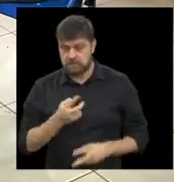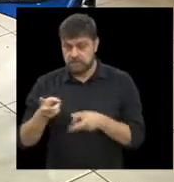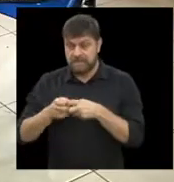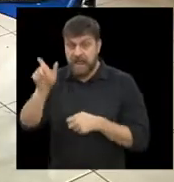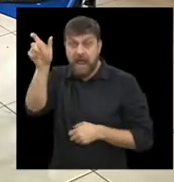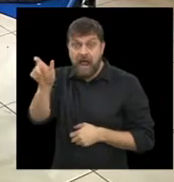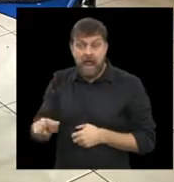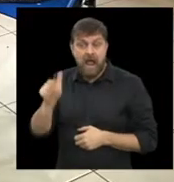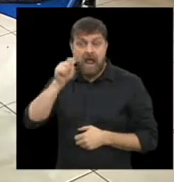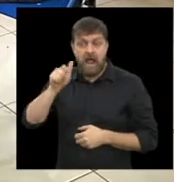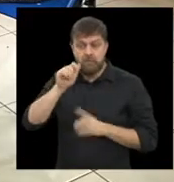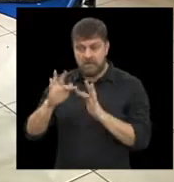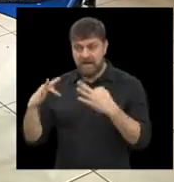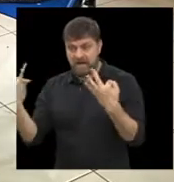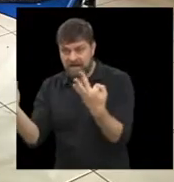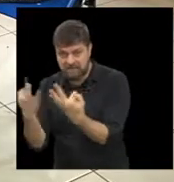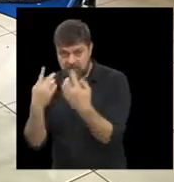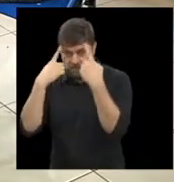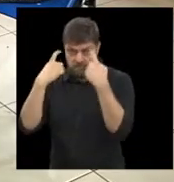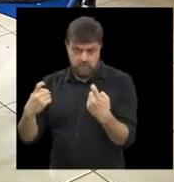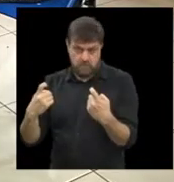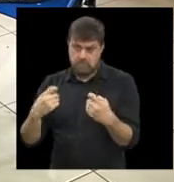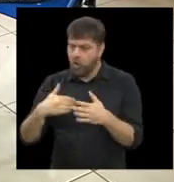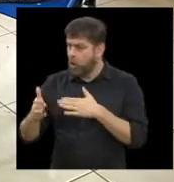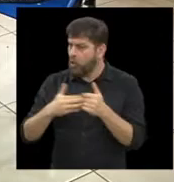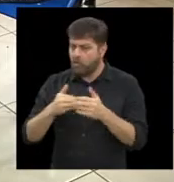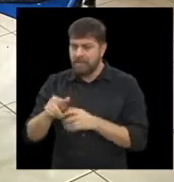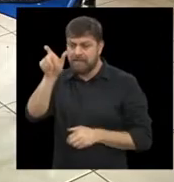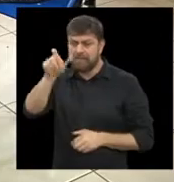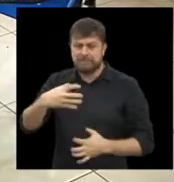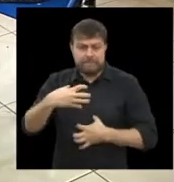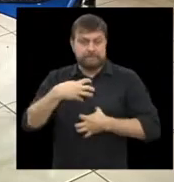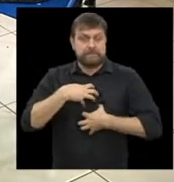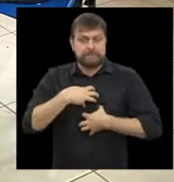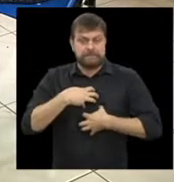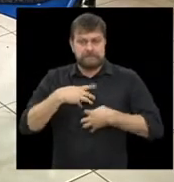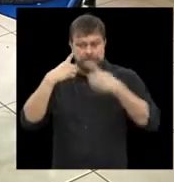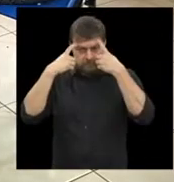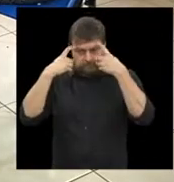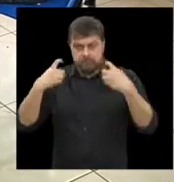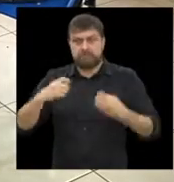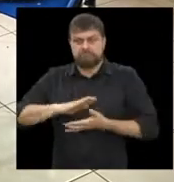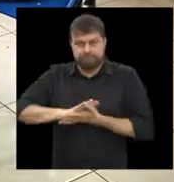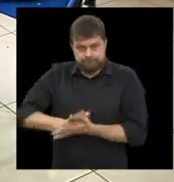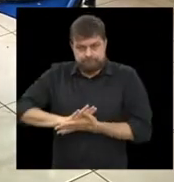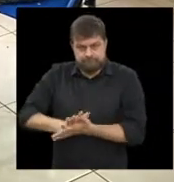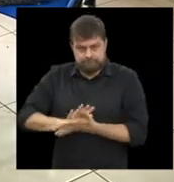atendemos a violência doméstica, né? Ou qualquer outro tipo de violência, né?